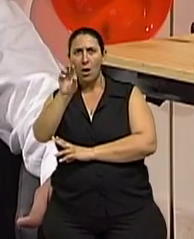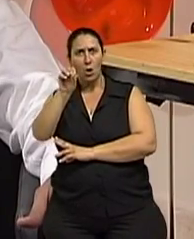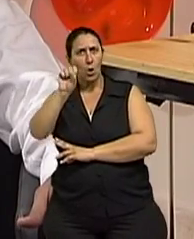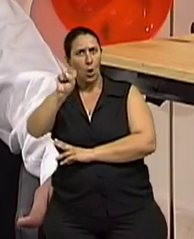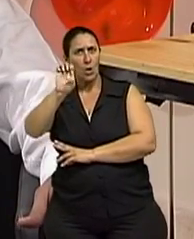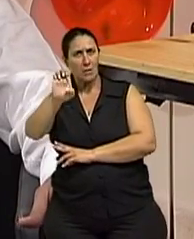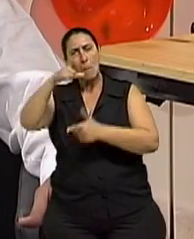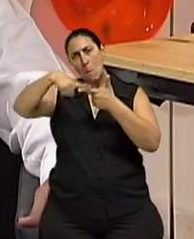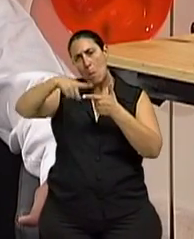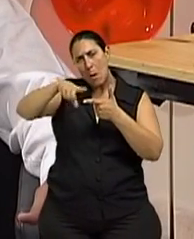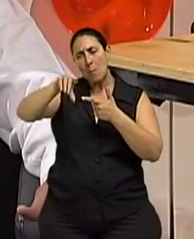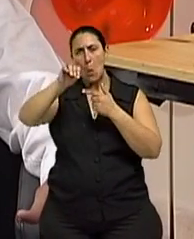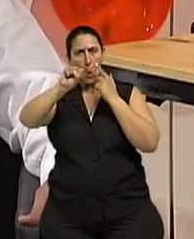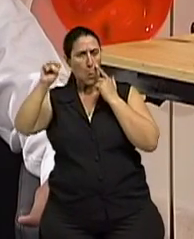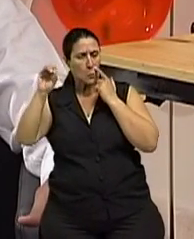né.